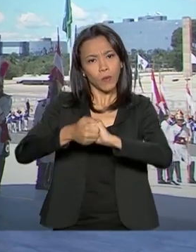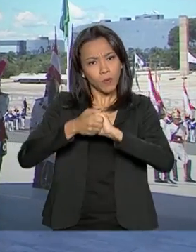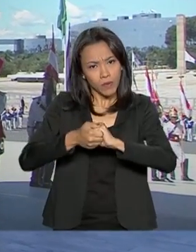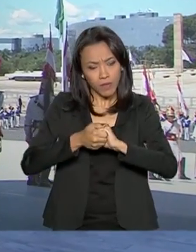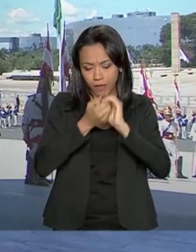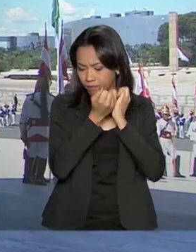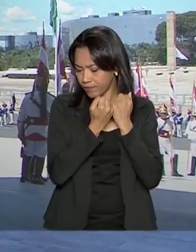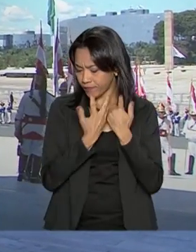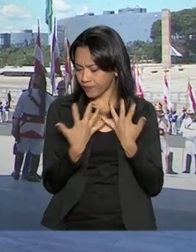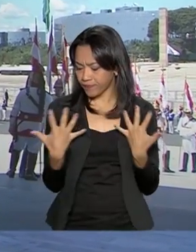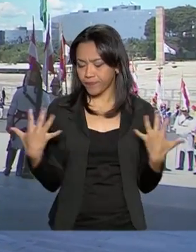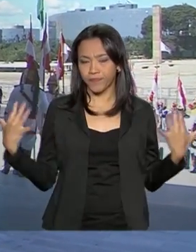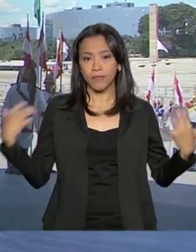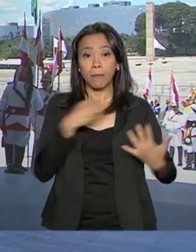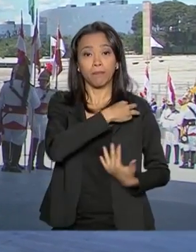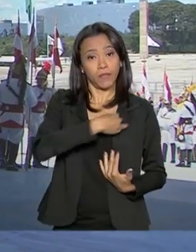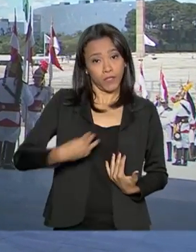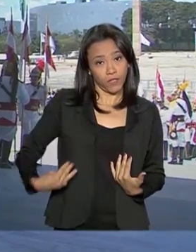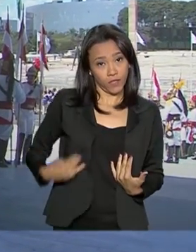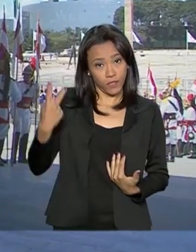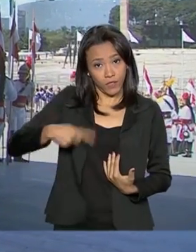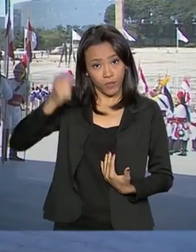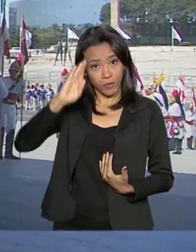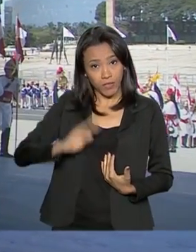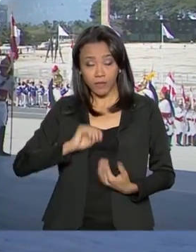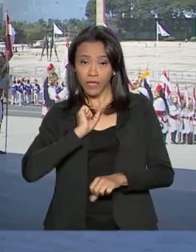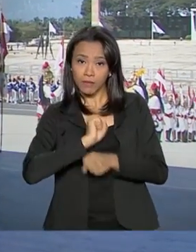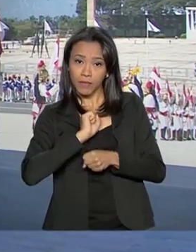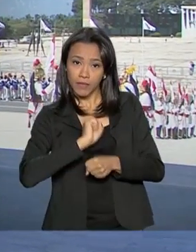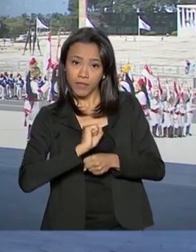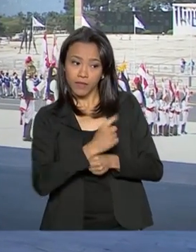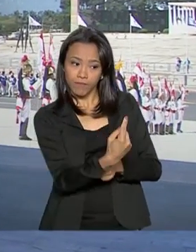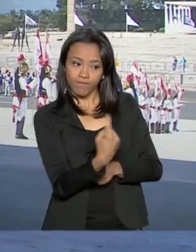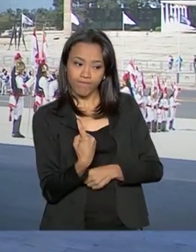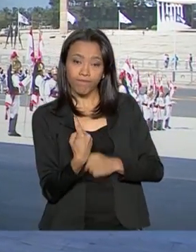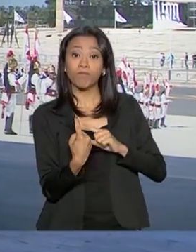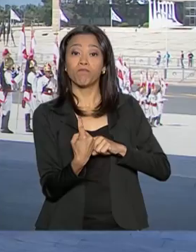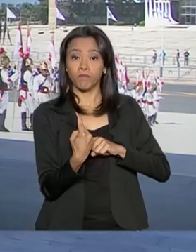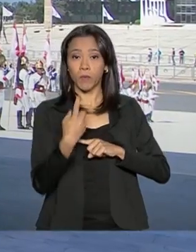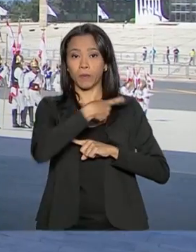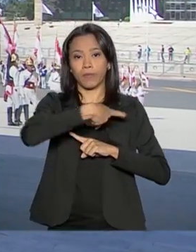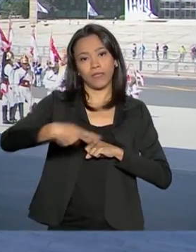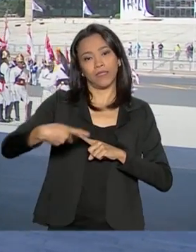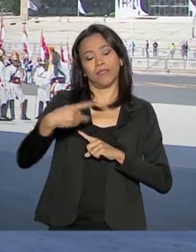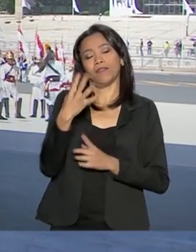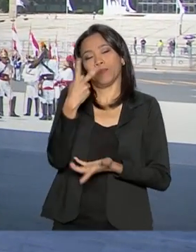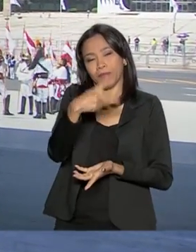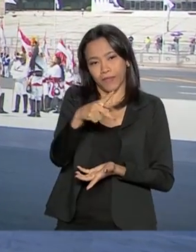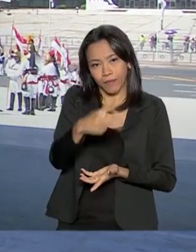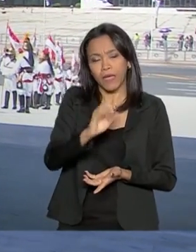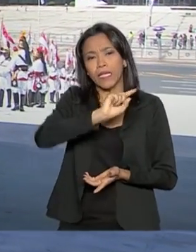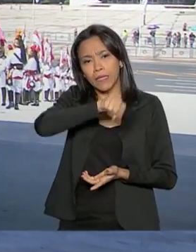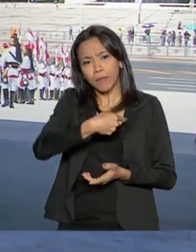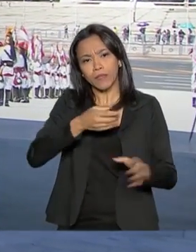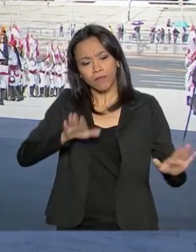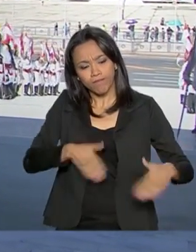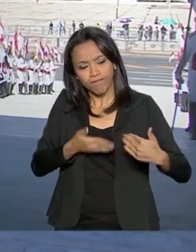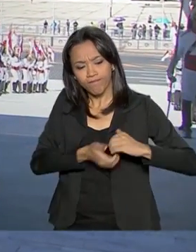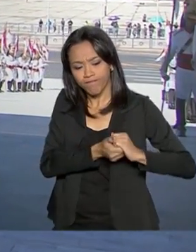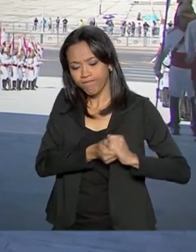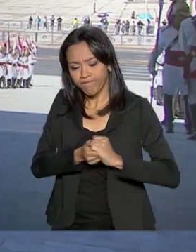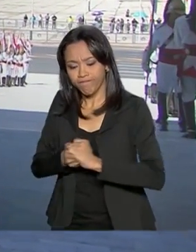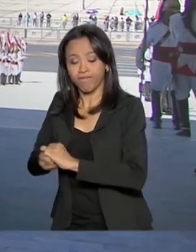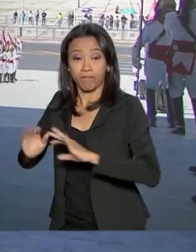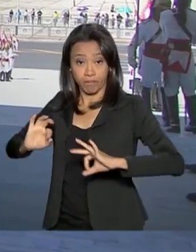brasileiros que já estão lá dentro à espera do presidente paraguaio. Depois de cumprimentarem os ministros, os dois presidentes, Jair